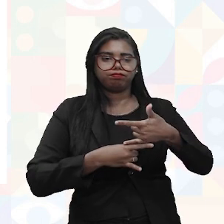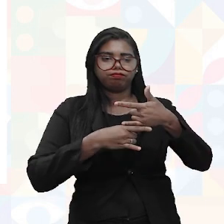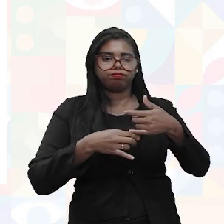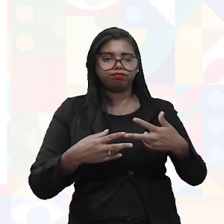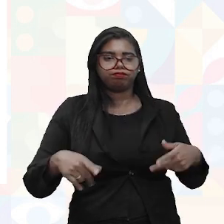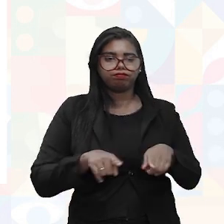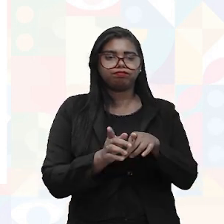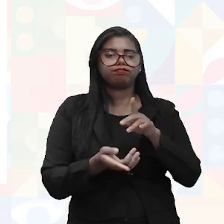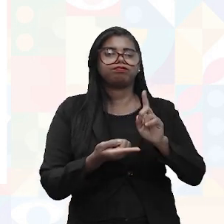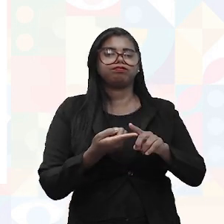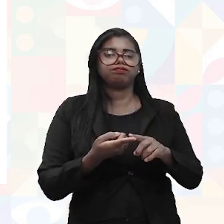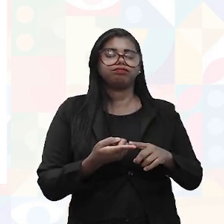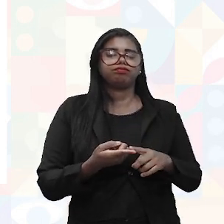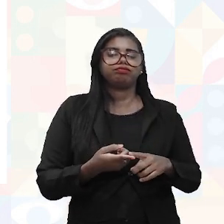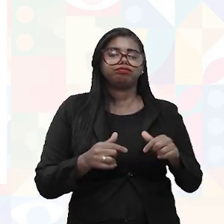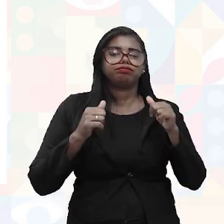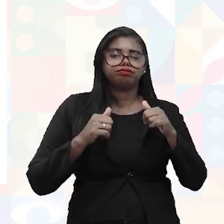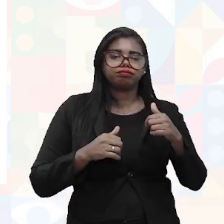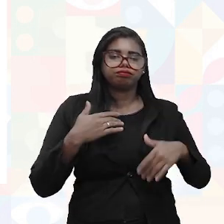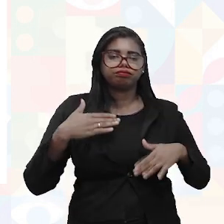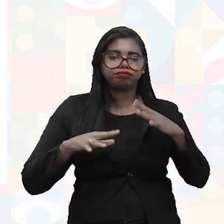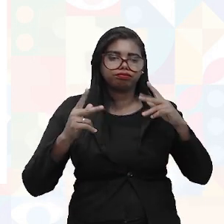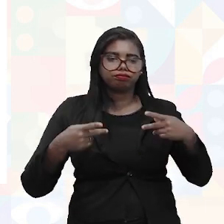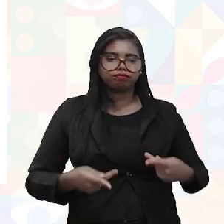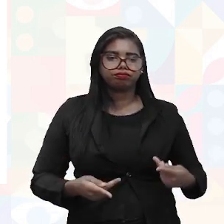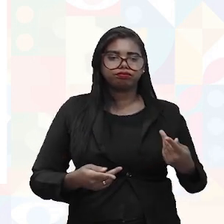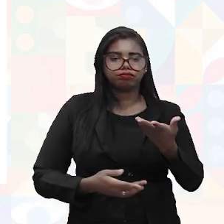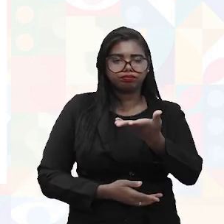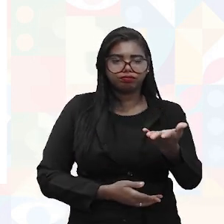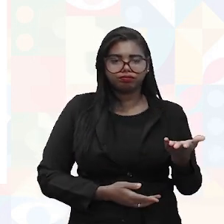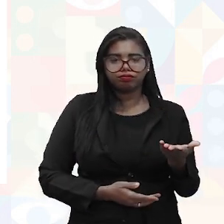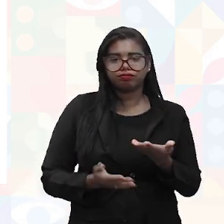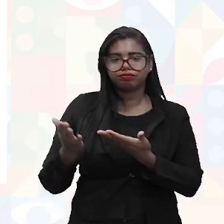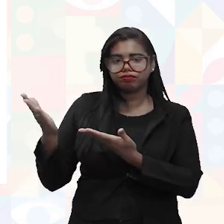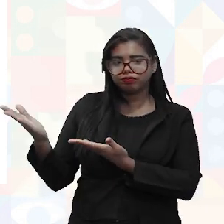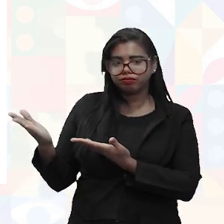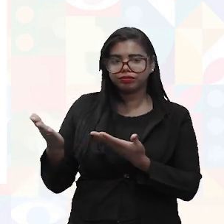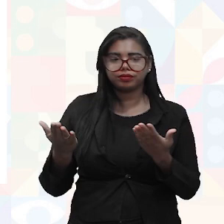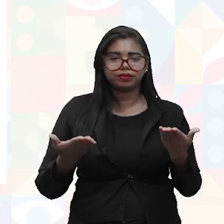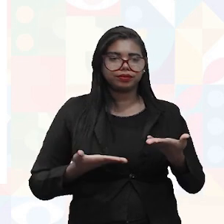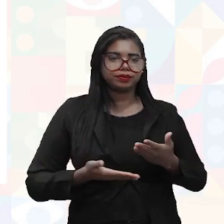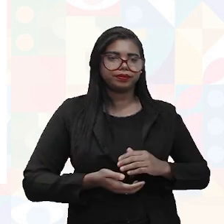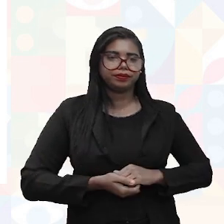citar para vocês agora. Vamos lá.